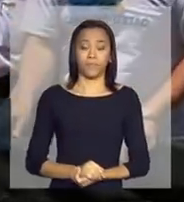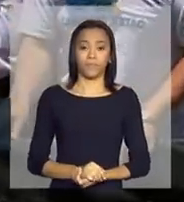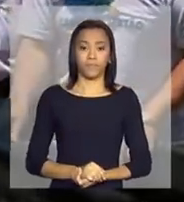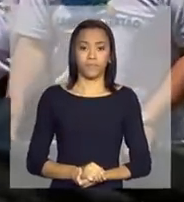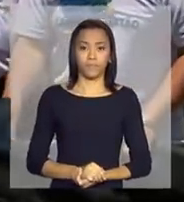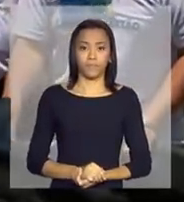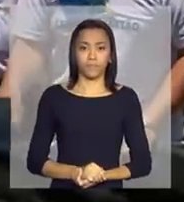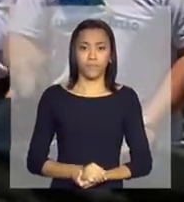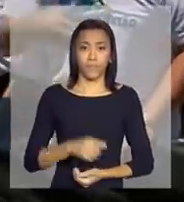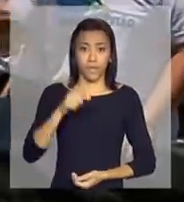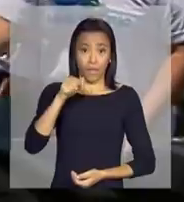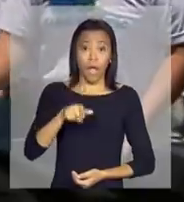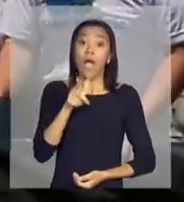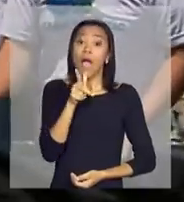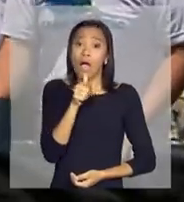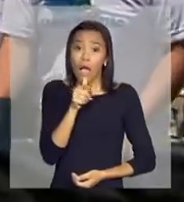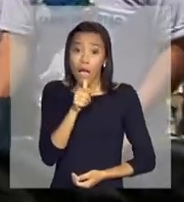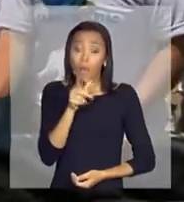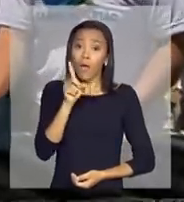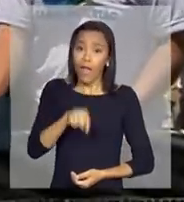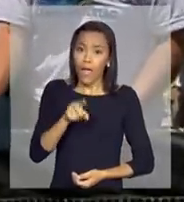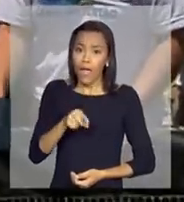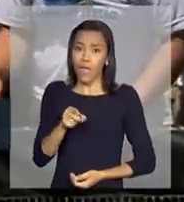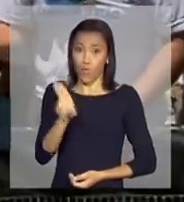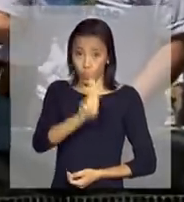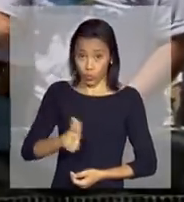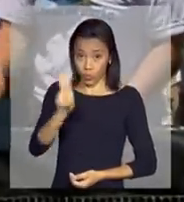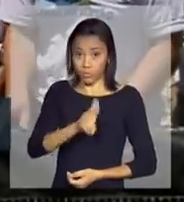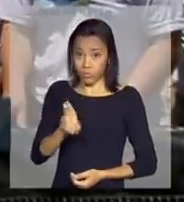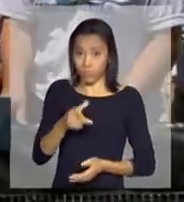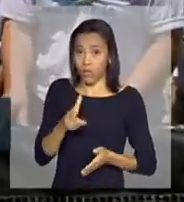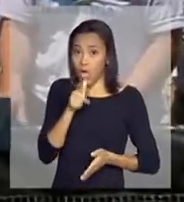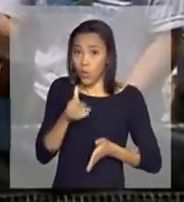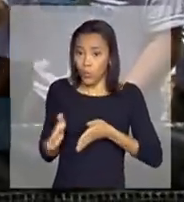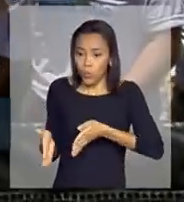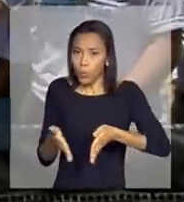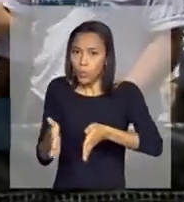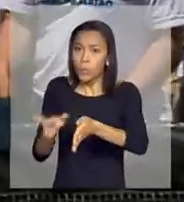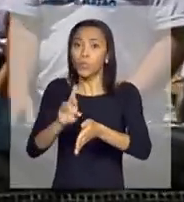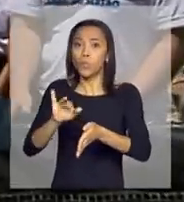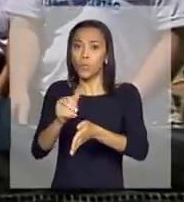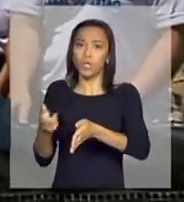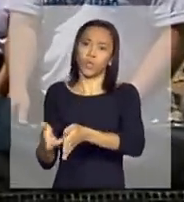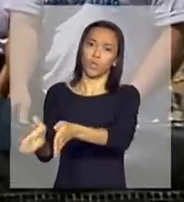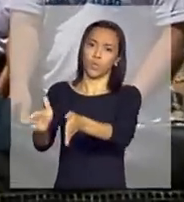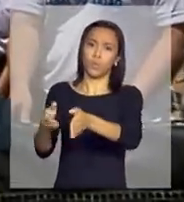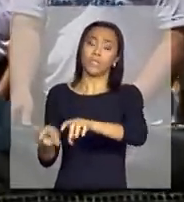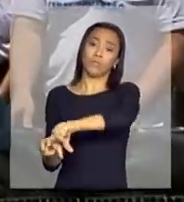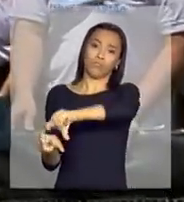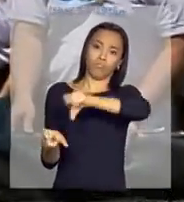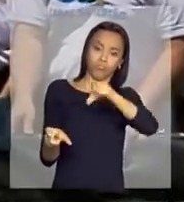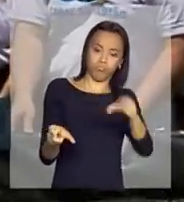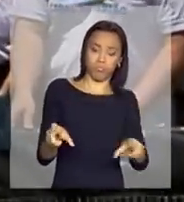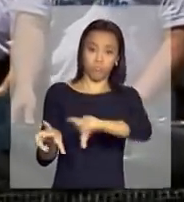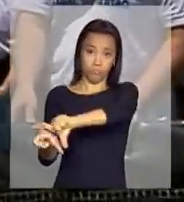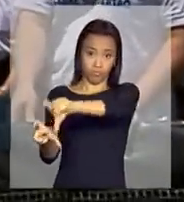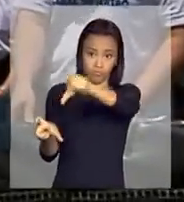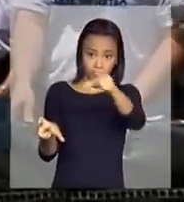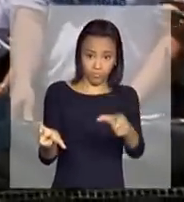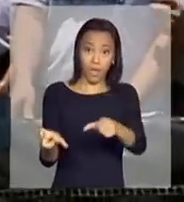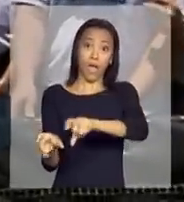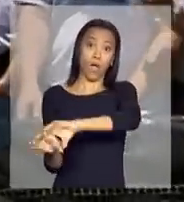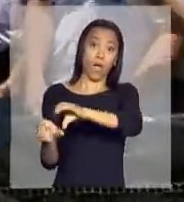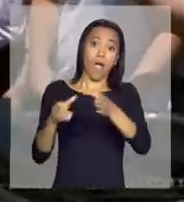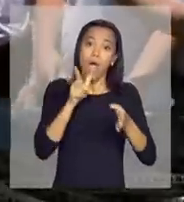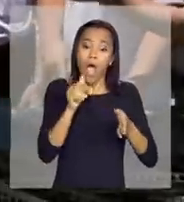A água é bombeada do Rio São Francisco, passa pelo canal do sertão e é levada então a